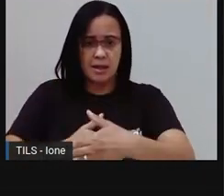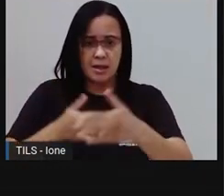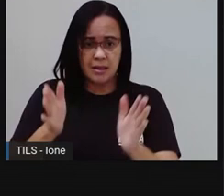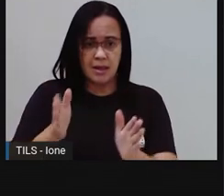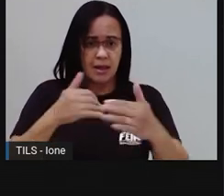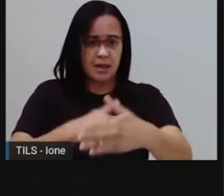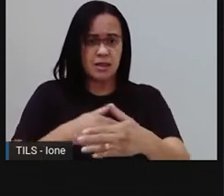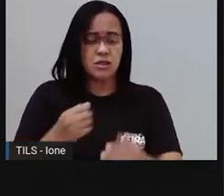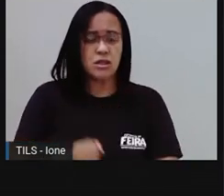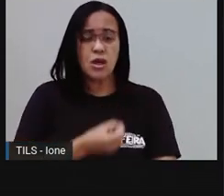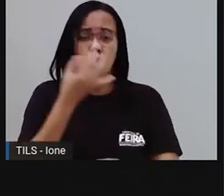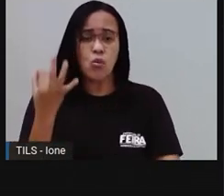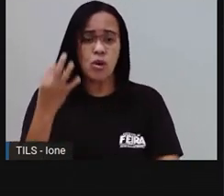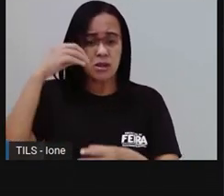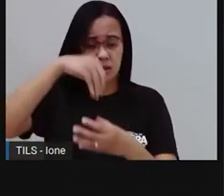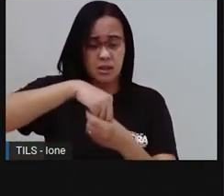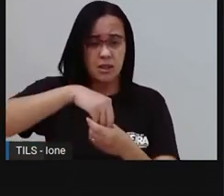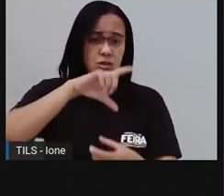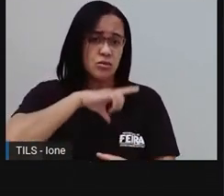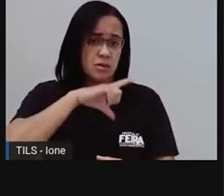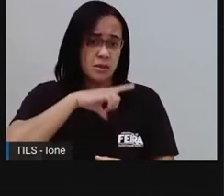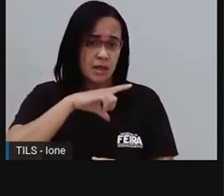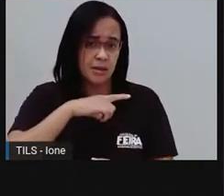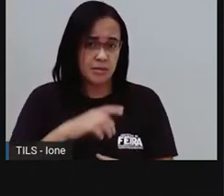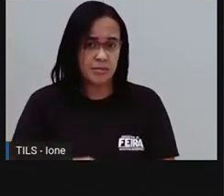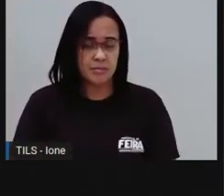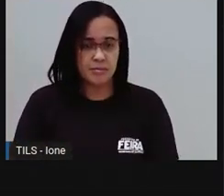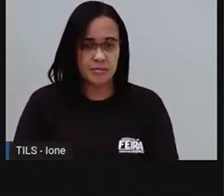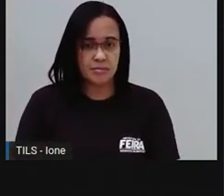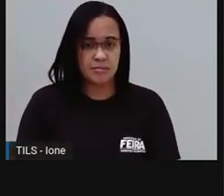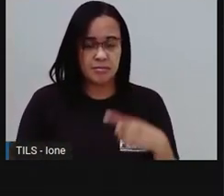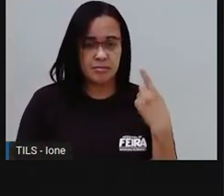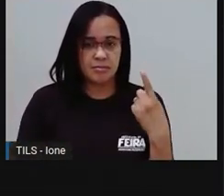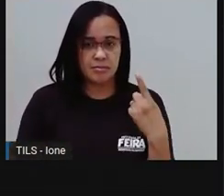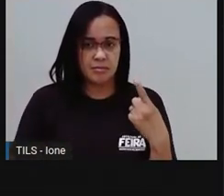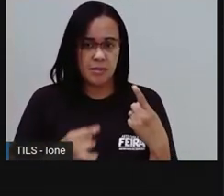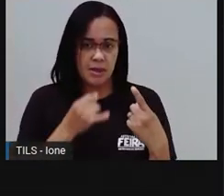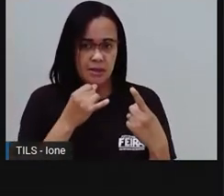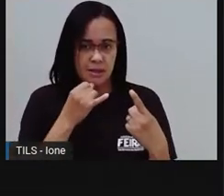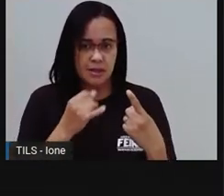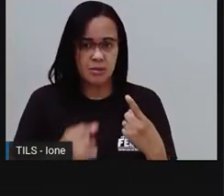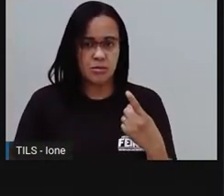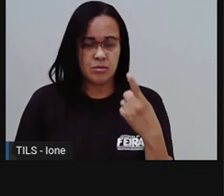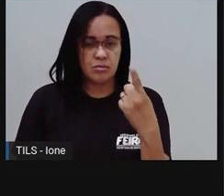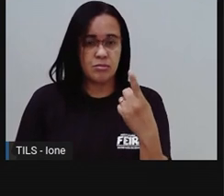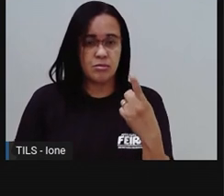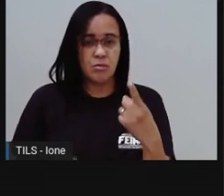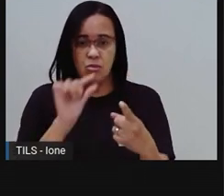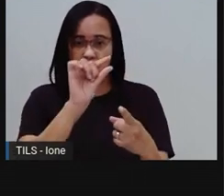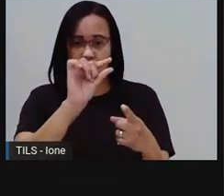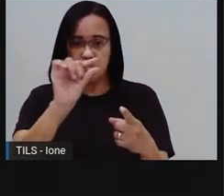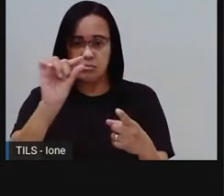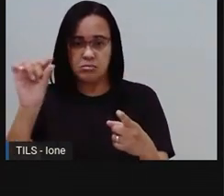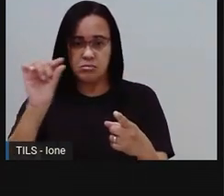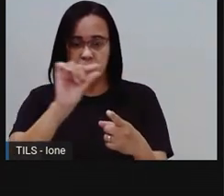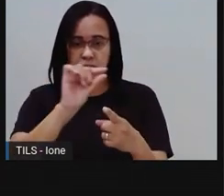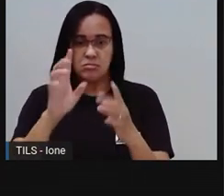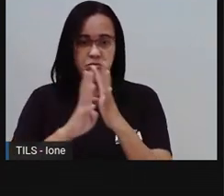Um, dois, três, quatro, cinco, seis. Uma fileira. Vamos lá.